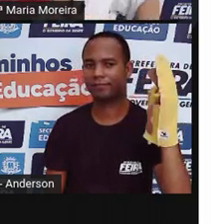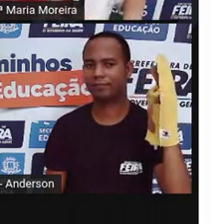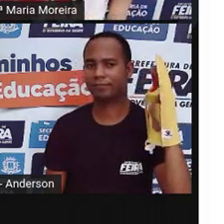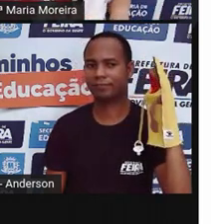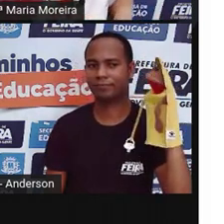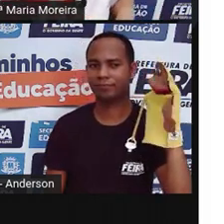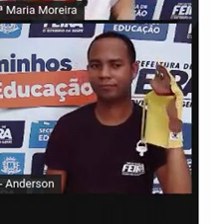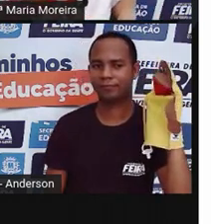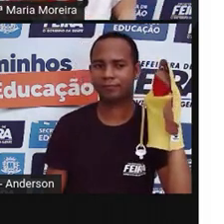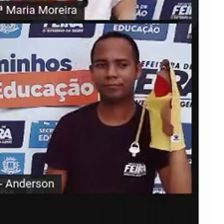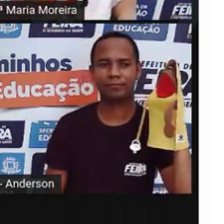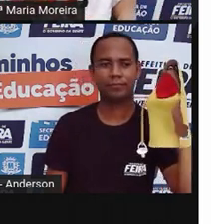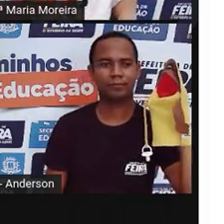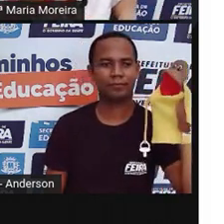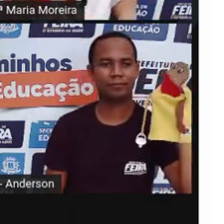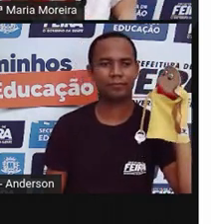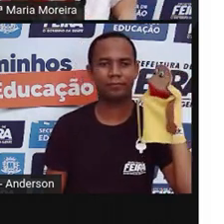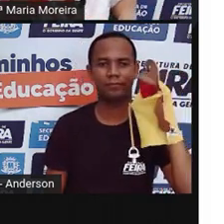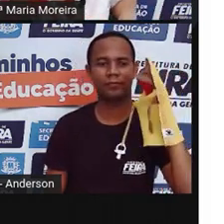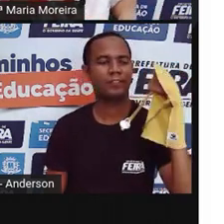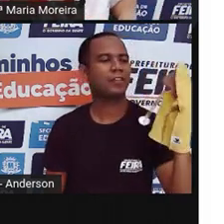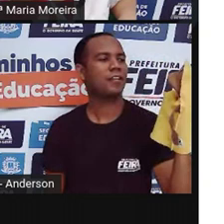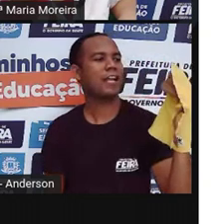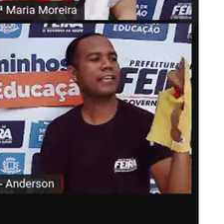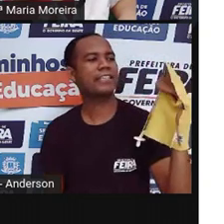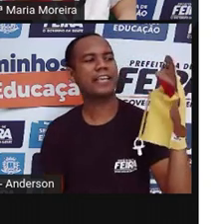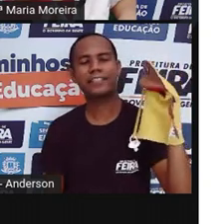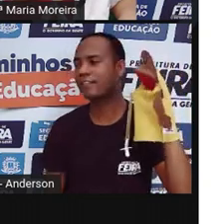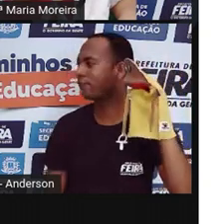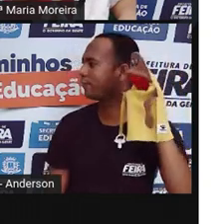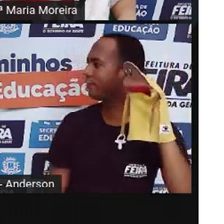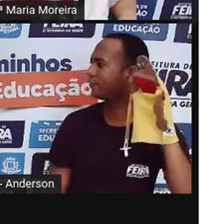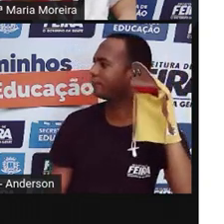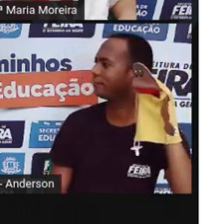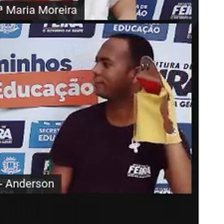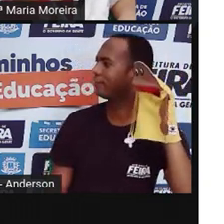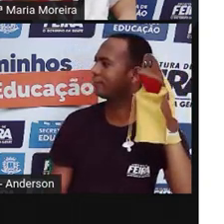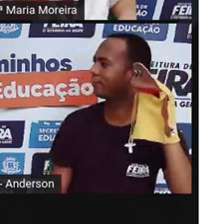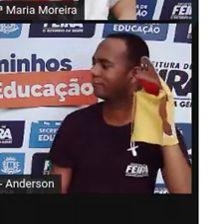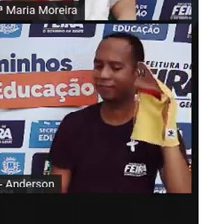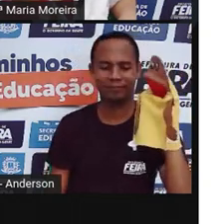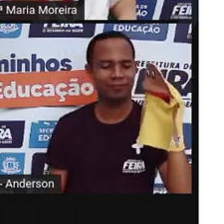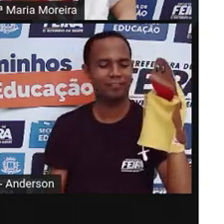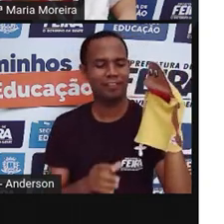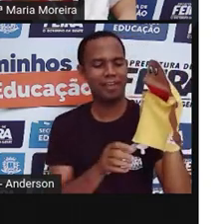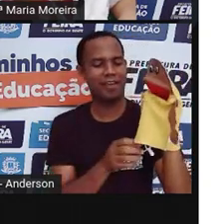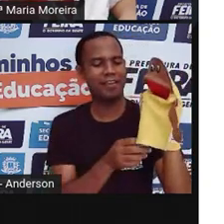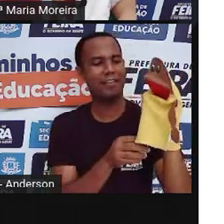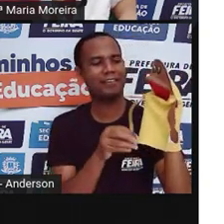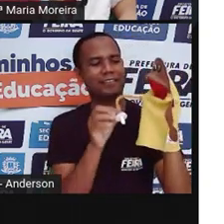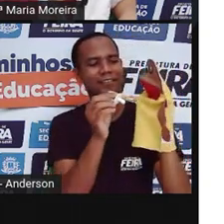Pedrinho. Gostei de Pedro. E o seu vai ser quem? Zezinho. Zezinho tem um bubu.